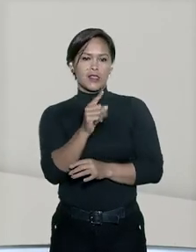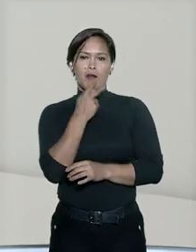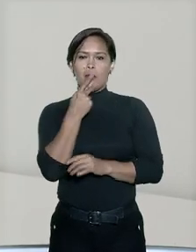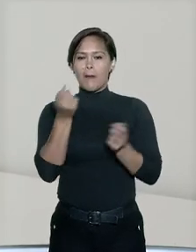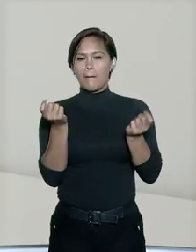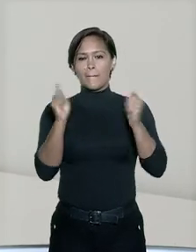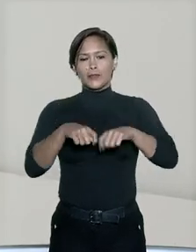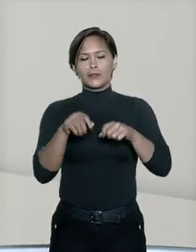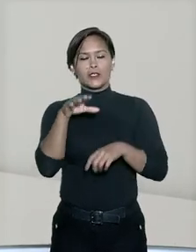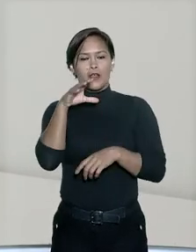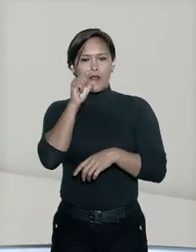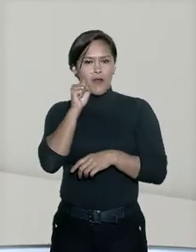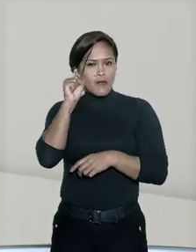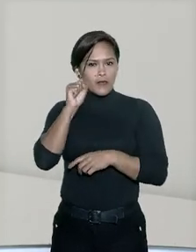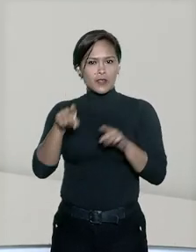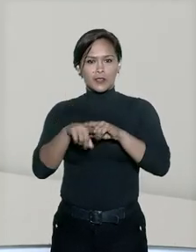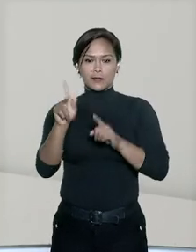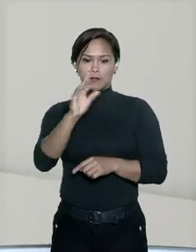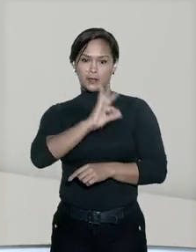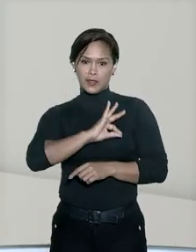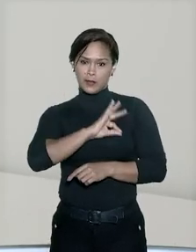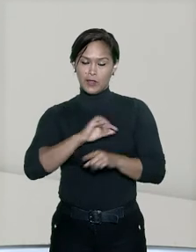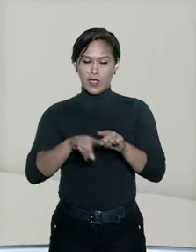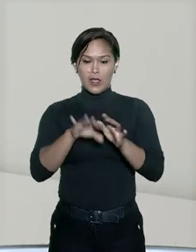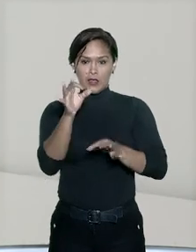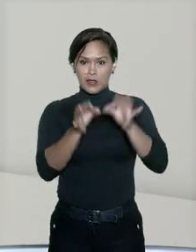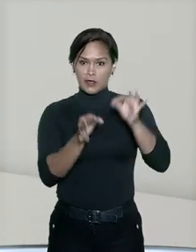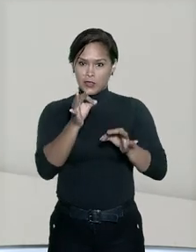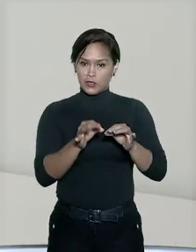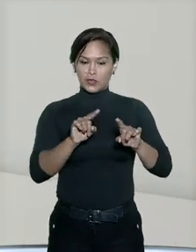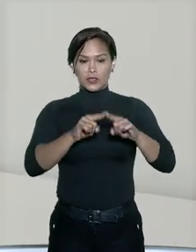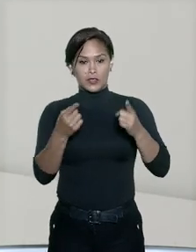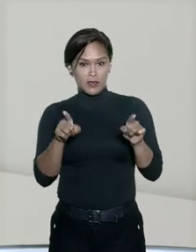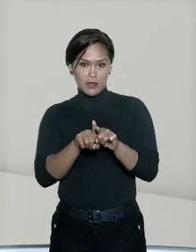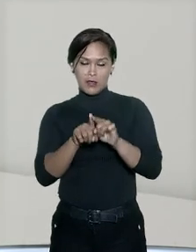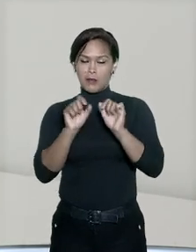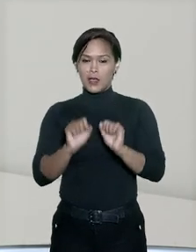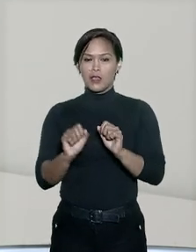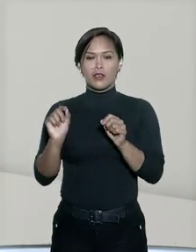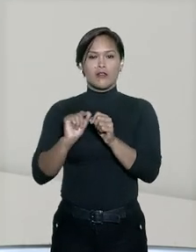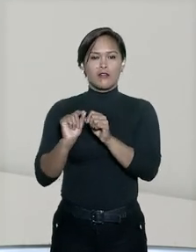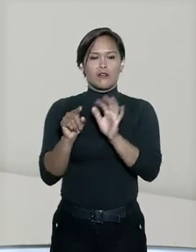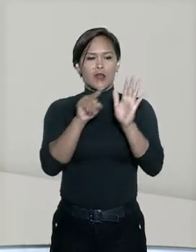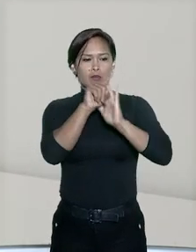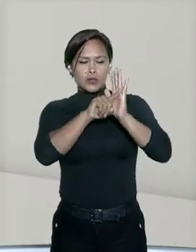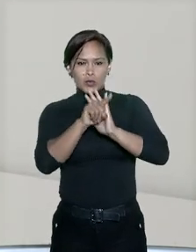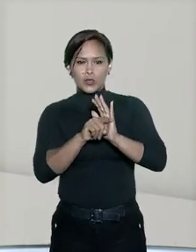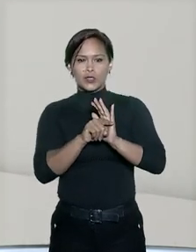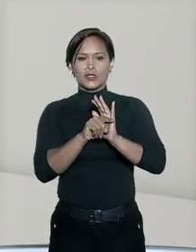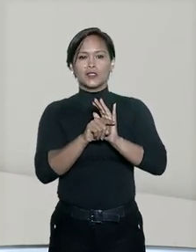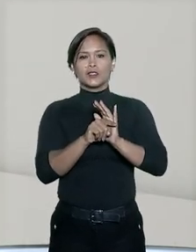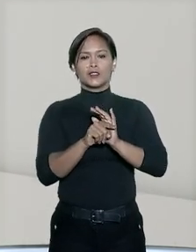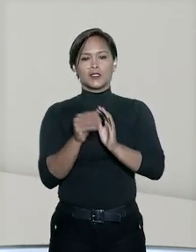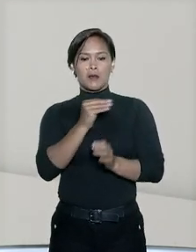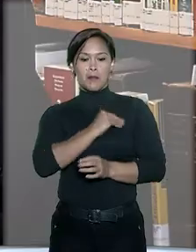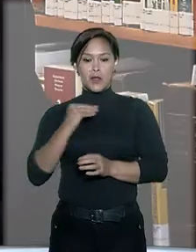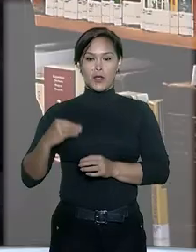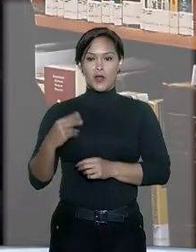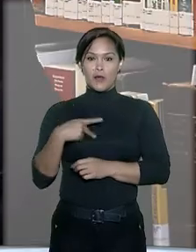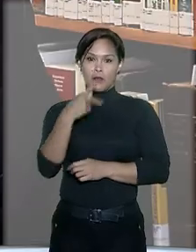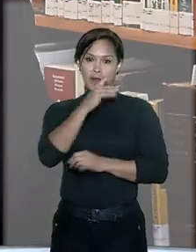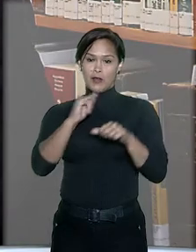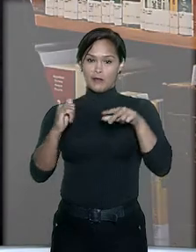formalmente ouvidas pela polícia nem em juízo. Além disso, não foi realizado o exame de corpo de delito na vítima.